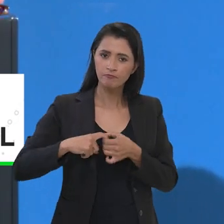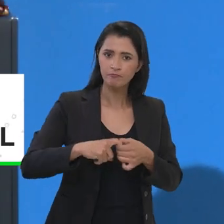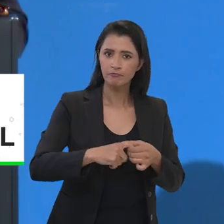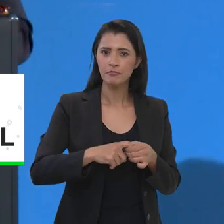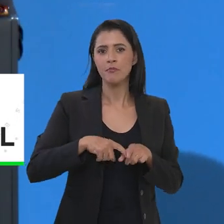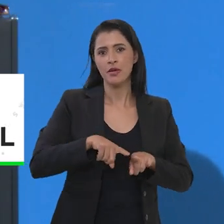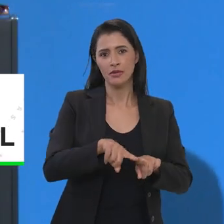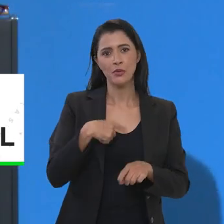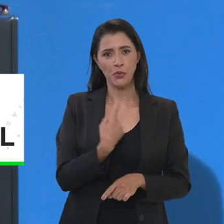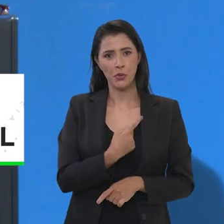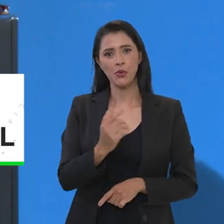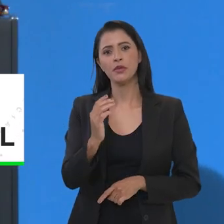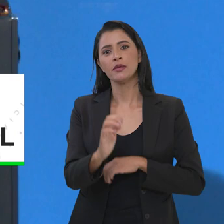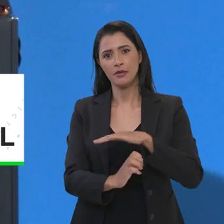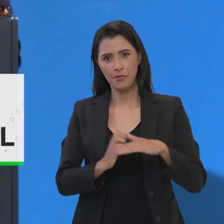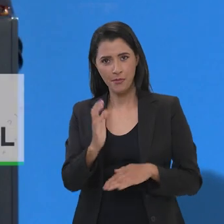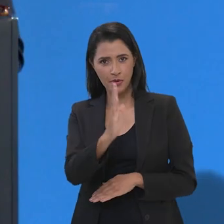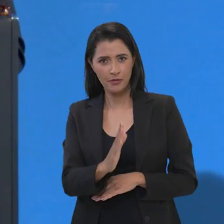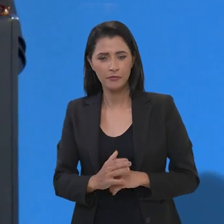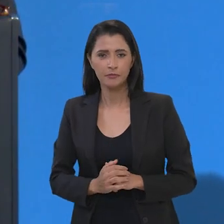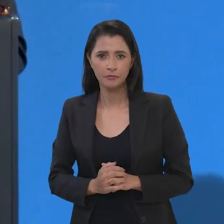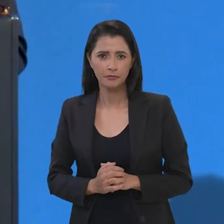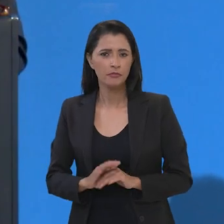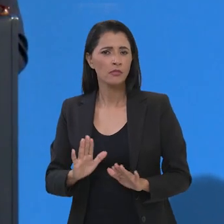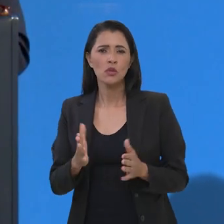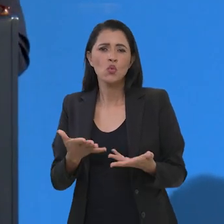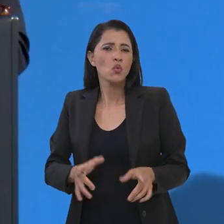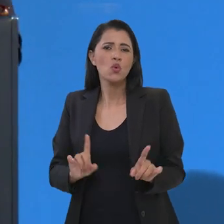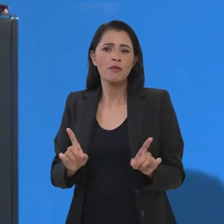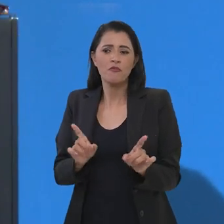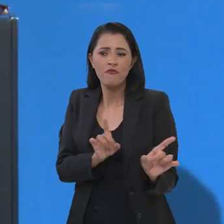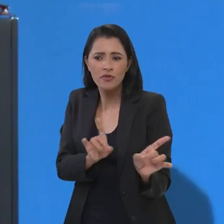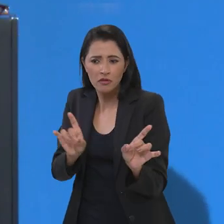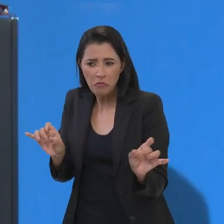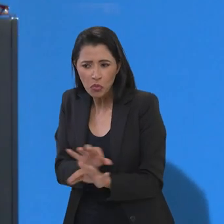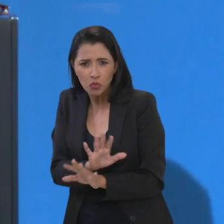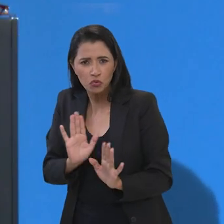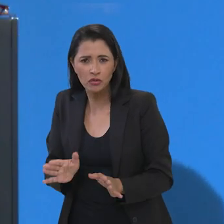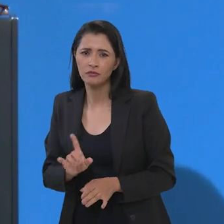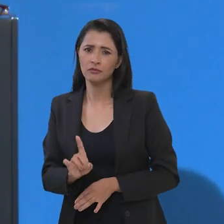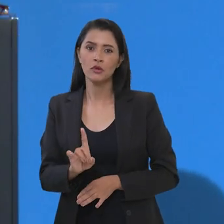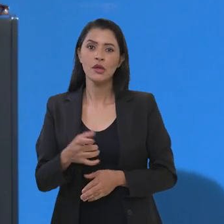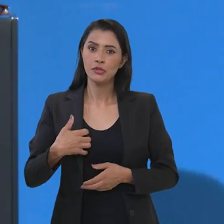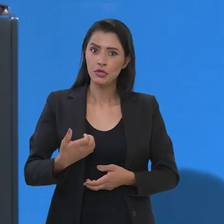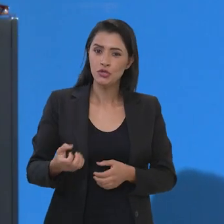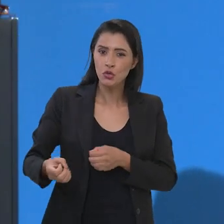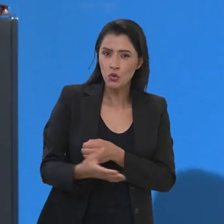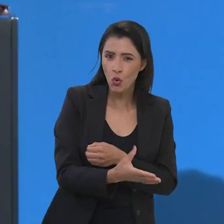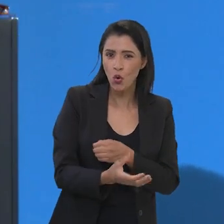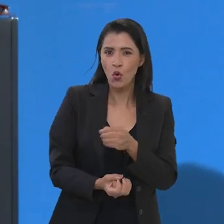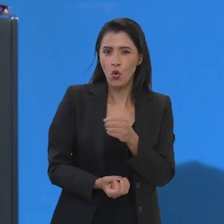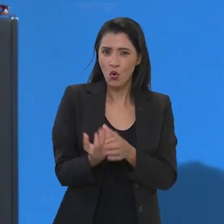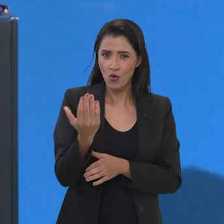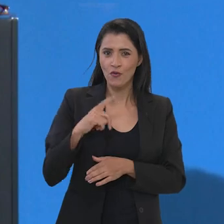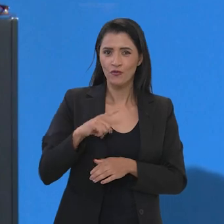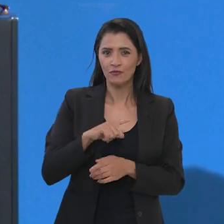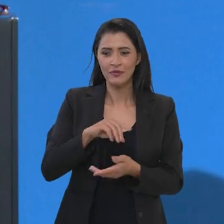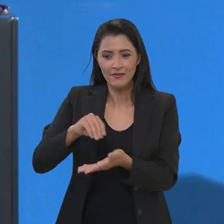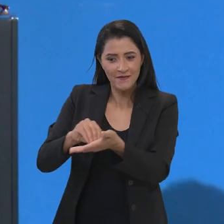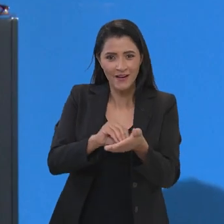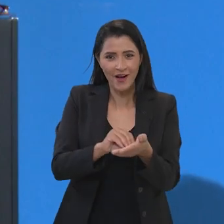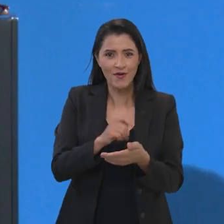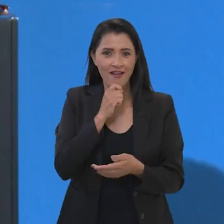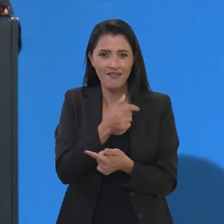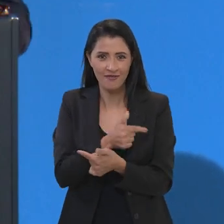construam parceria com as nossas empresas. Nós não queremos vender aquilo que já está pronto, nós queremos construir